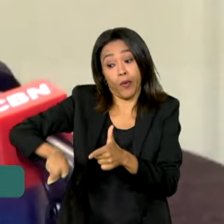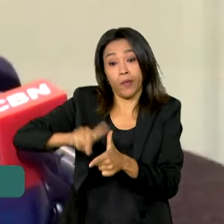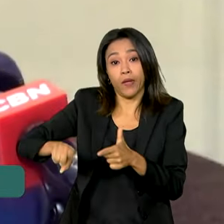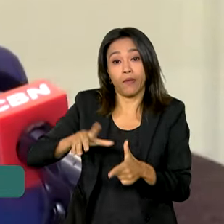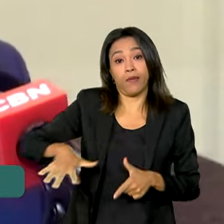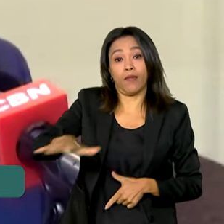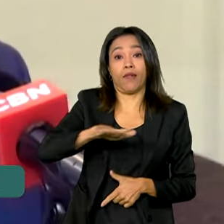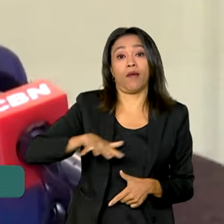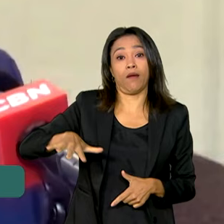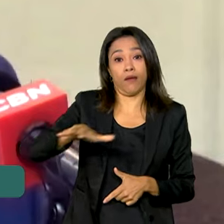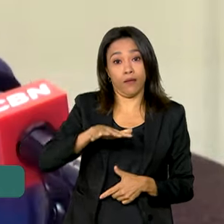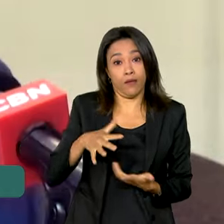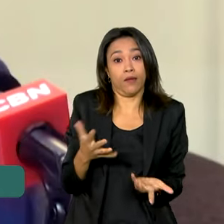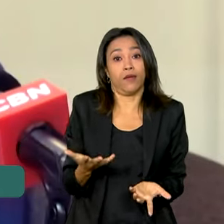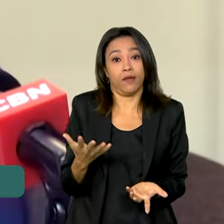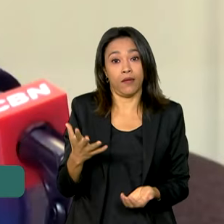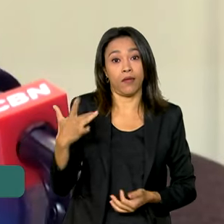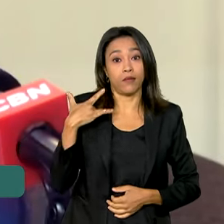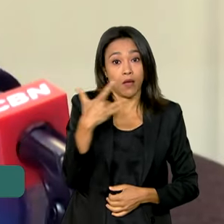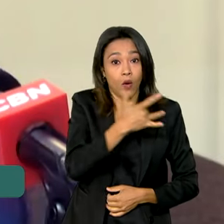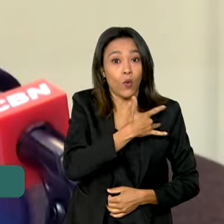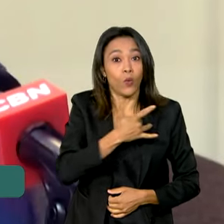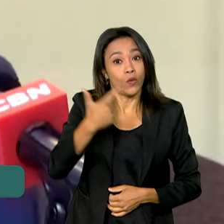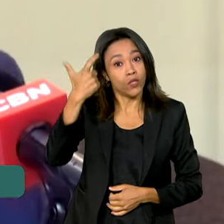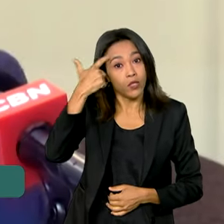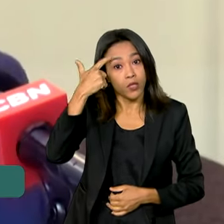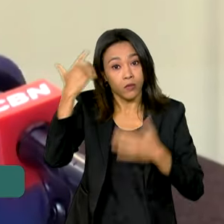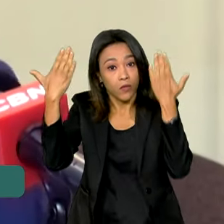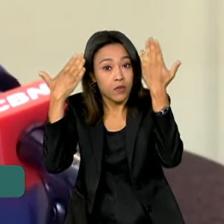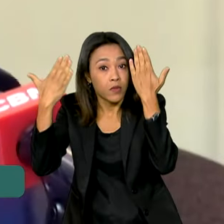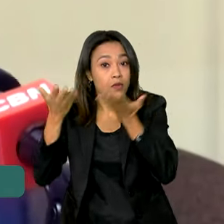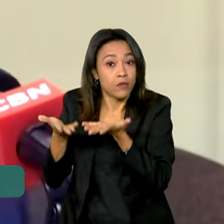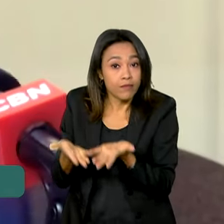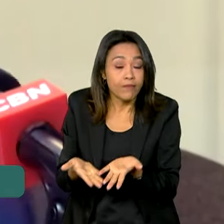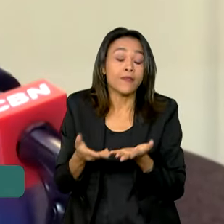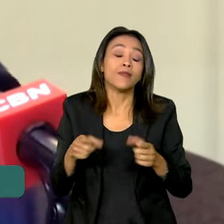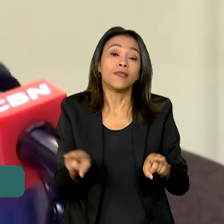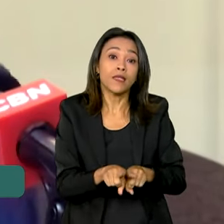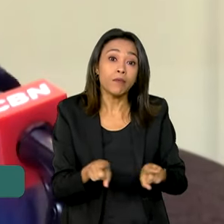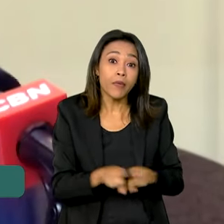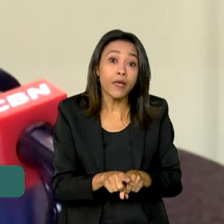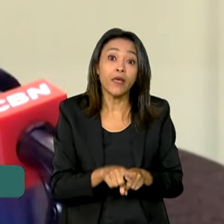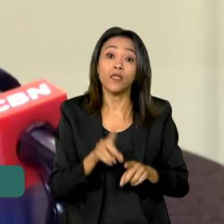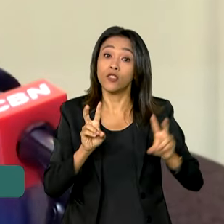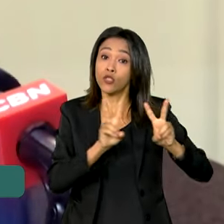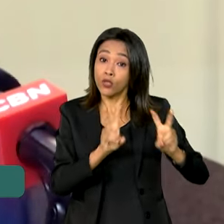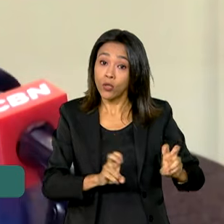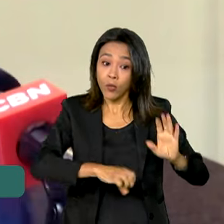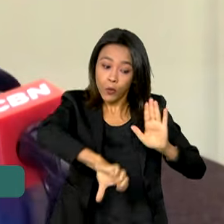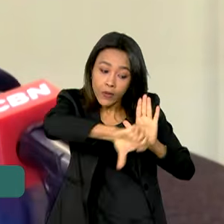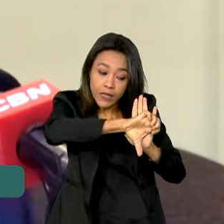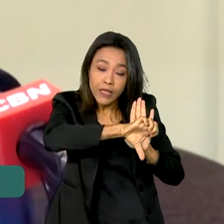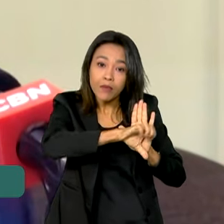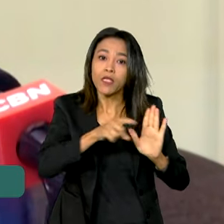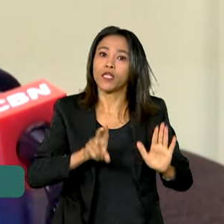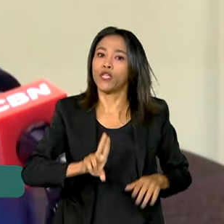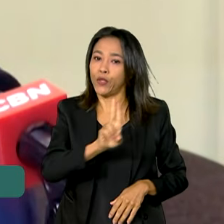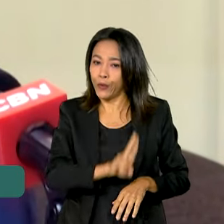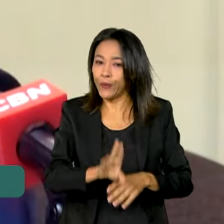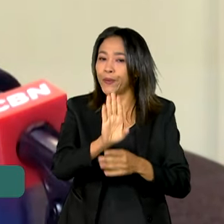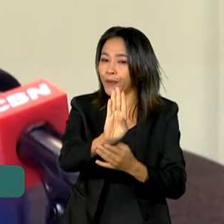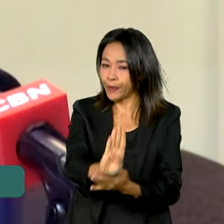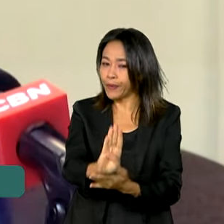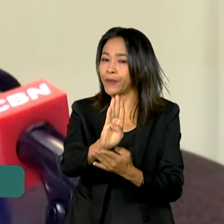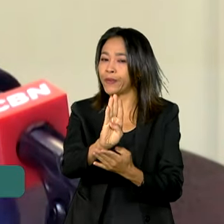o agravamento de questões de saúde pública e a questão do crime organizado que usa a bete para